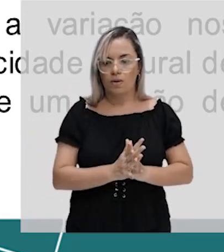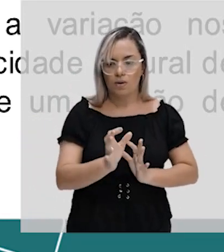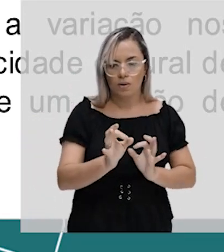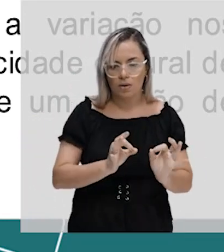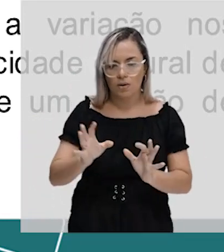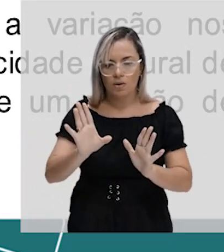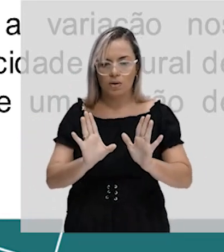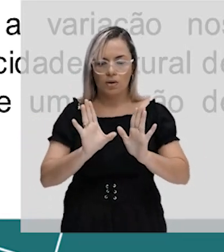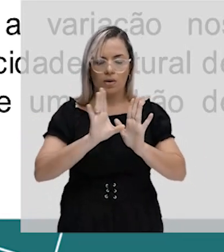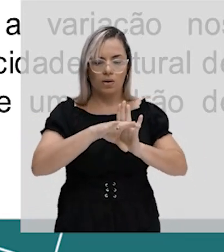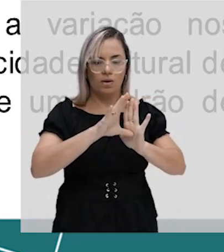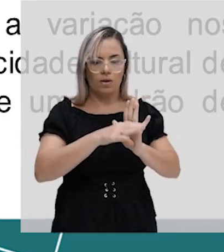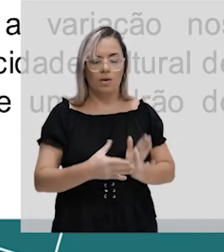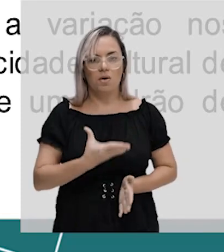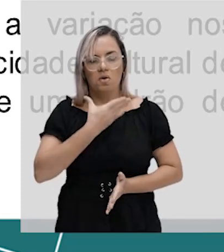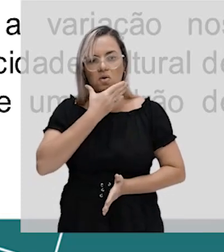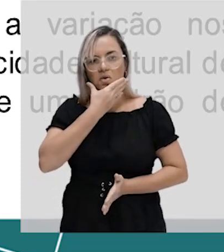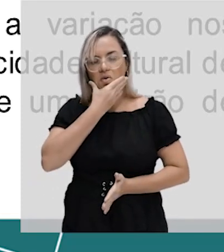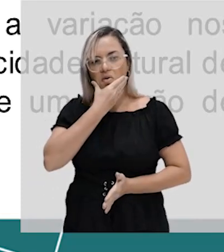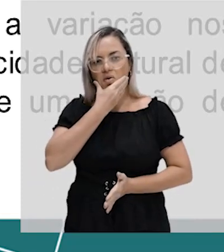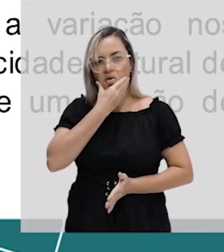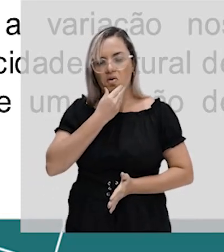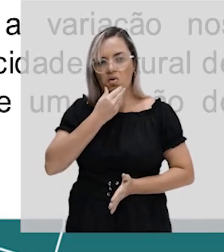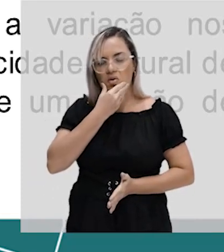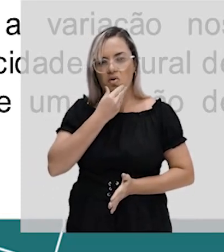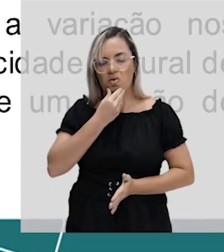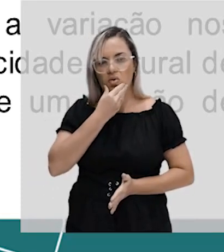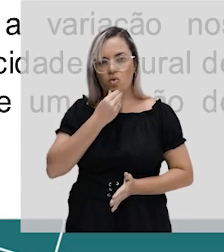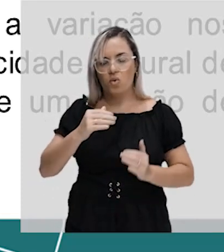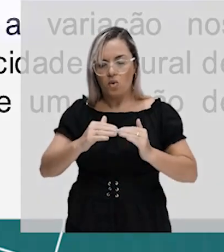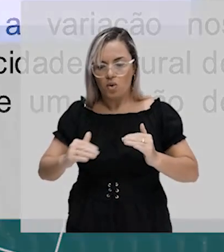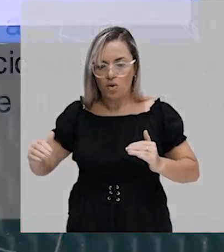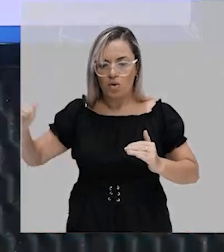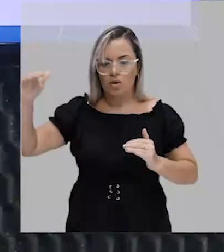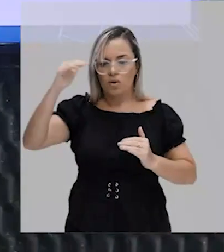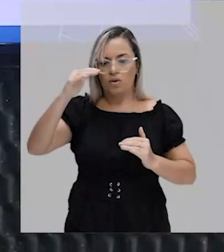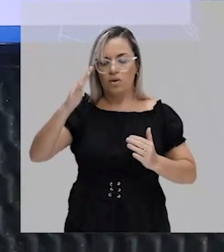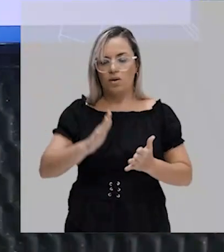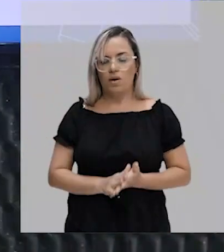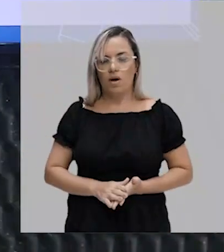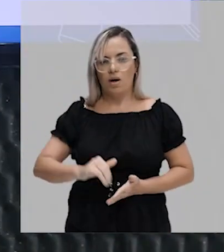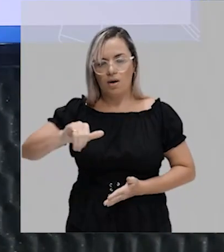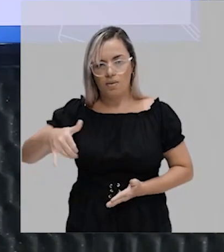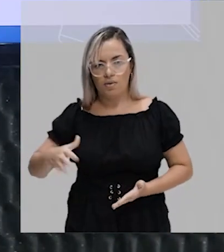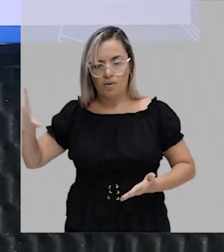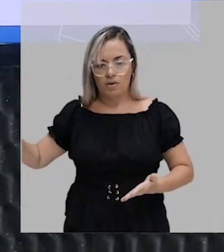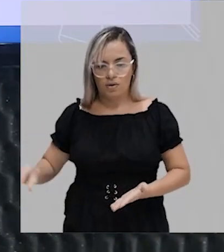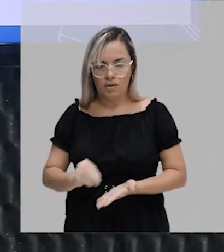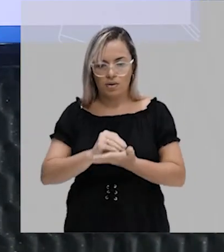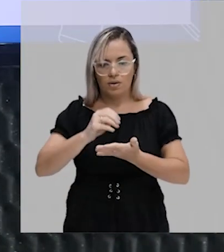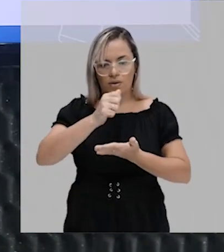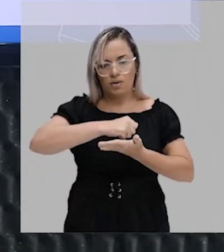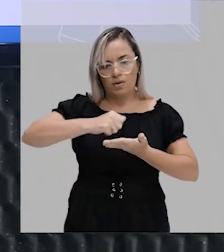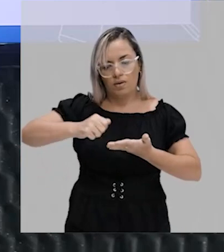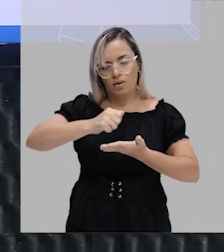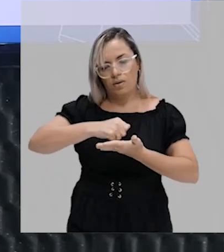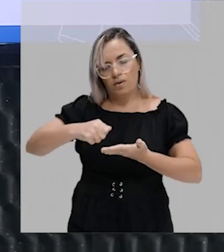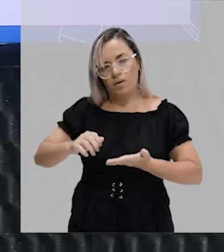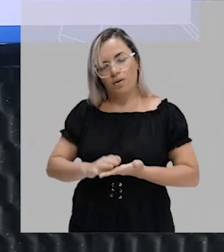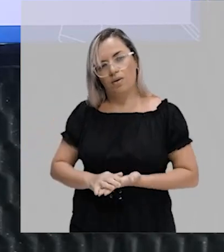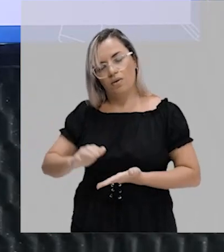de masculinidade hegemônica. Aproveita aí e já anota no teu caderno o nome da